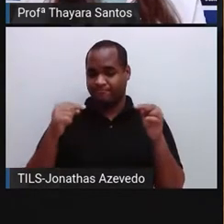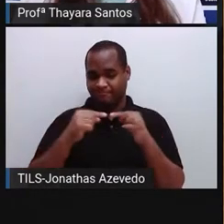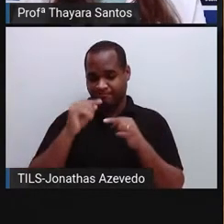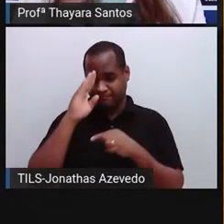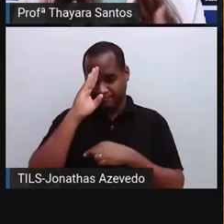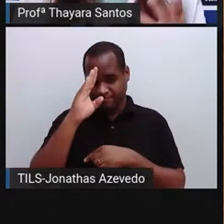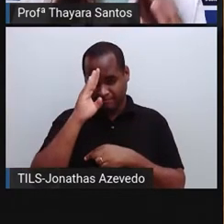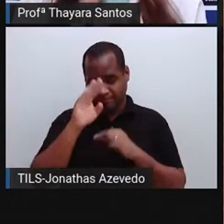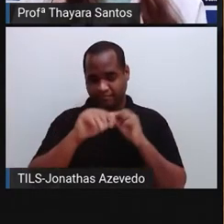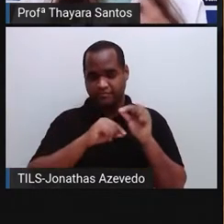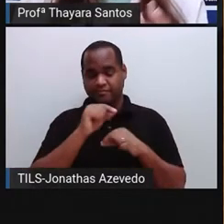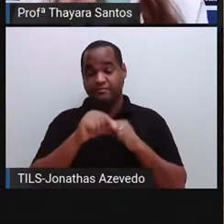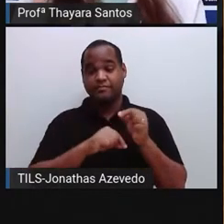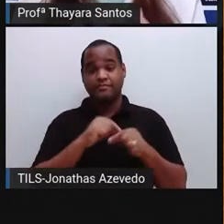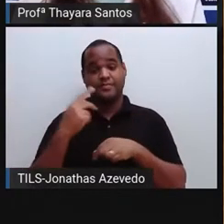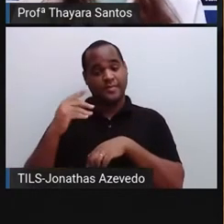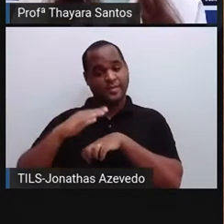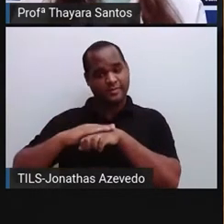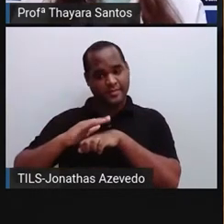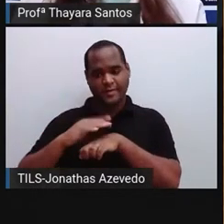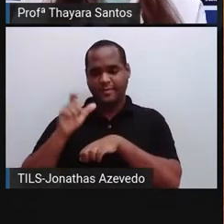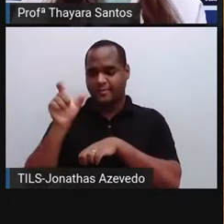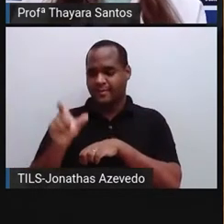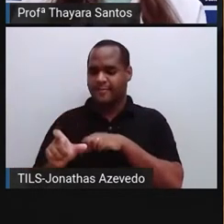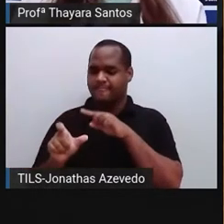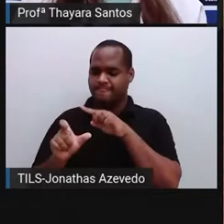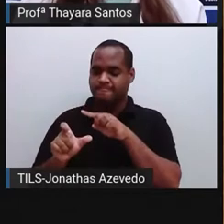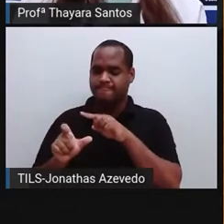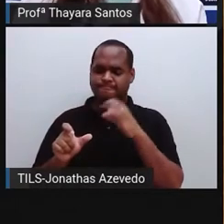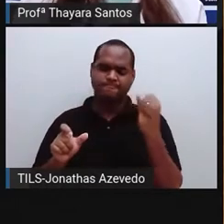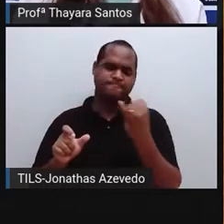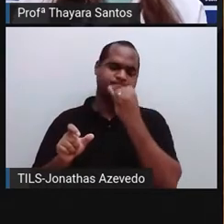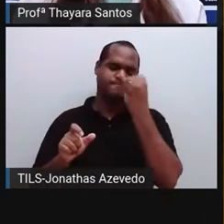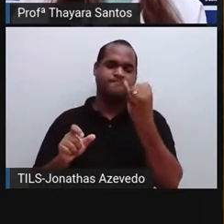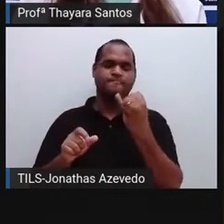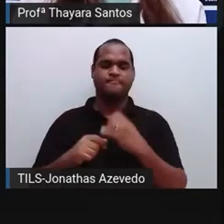específica. A gente viu a função de alguns deles na última aula.